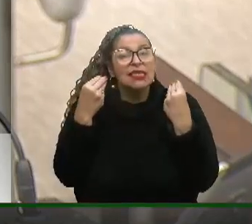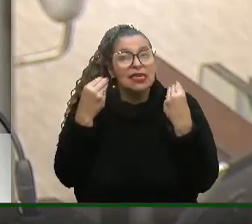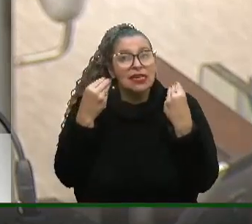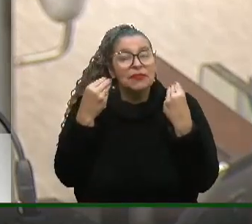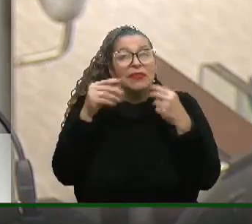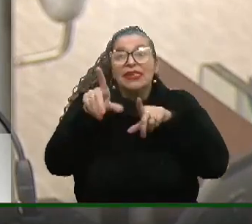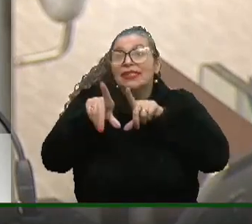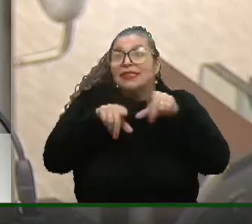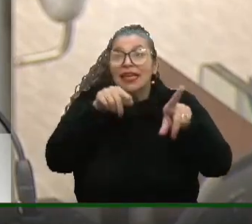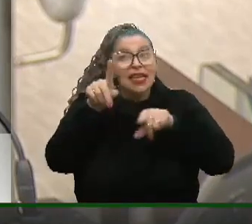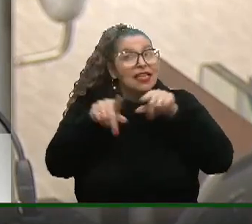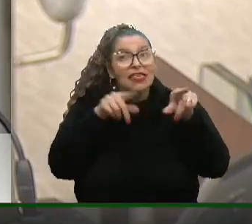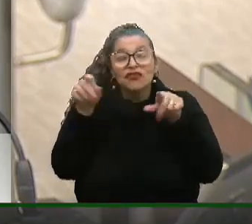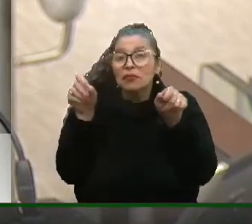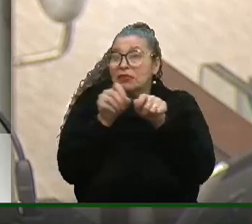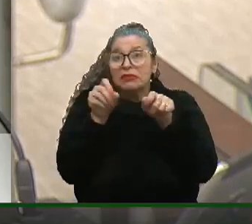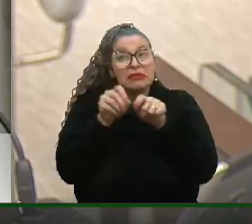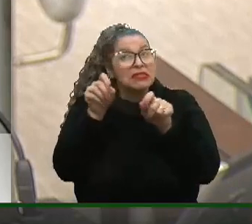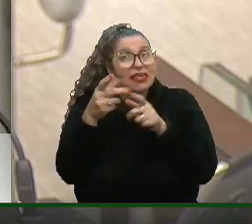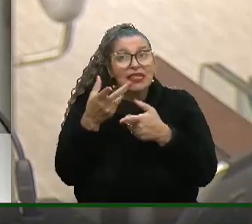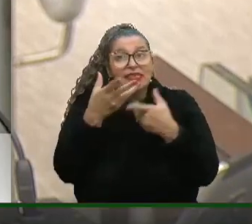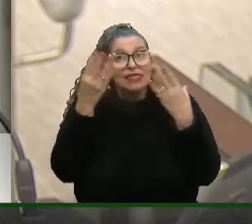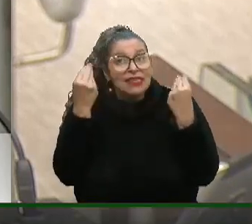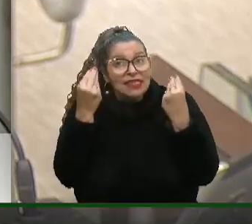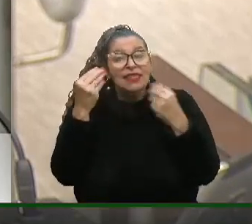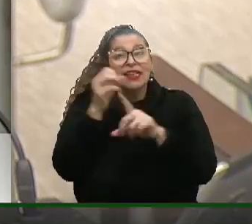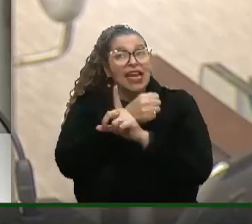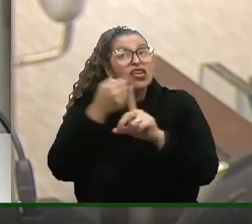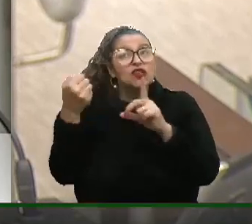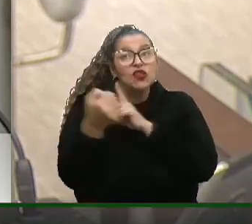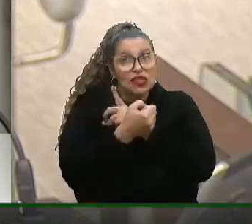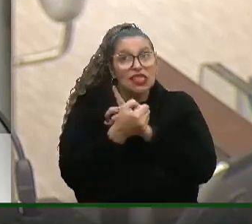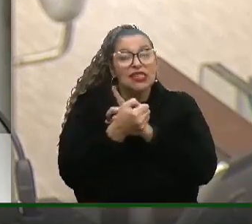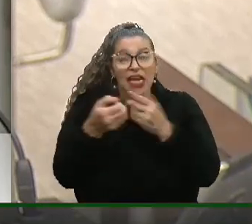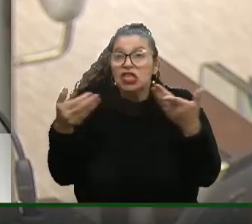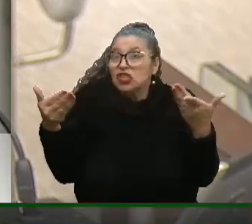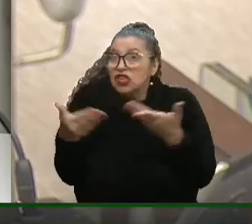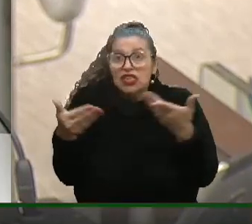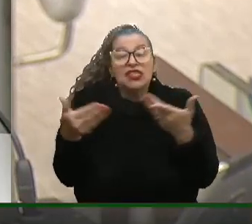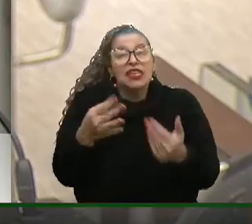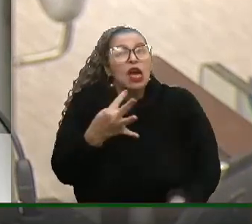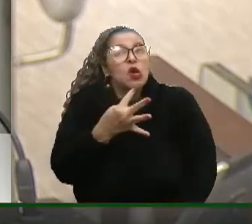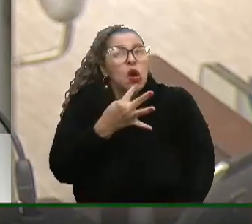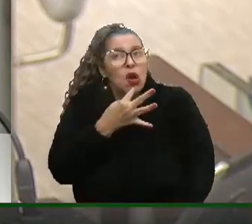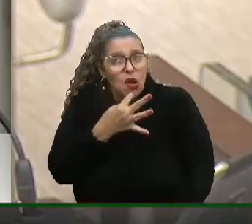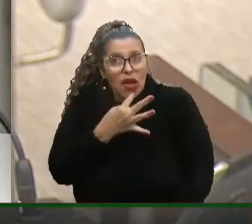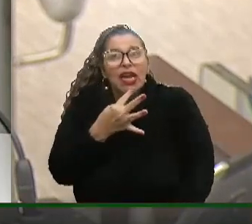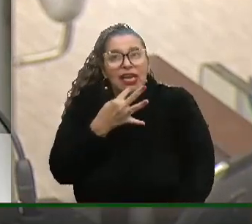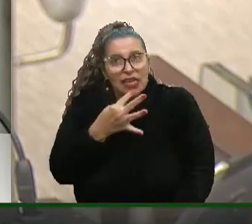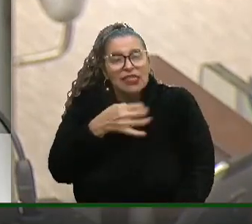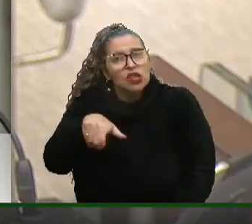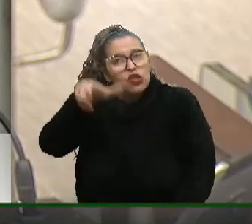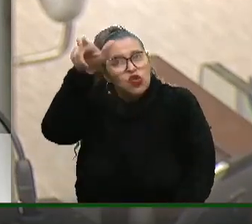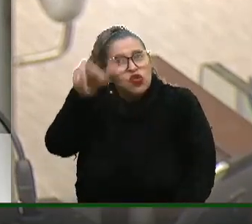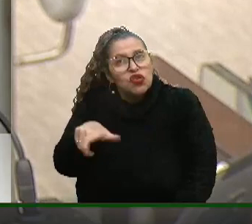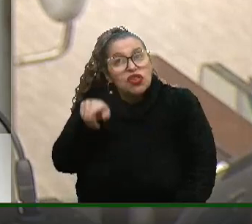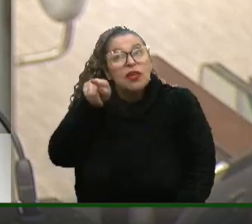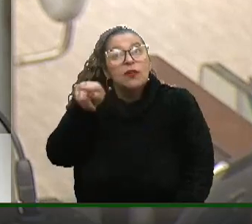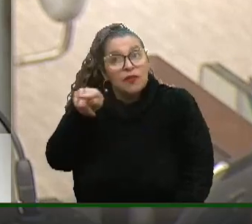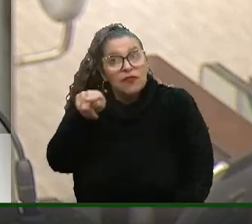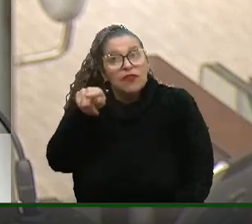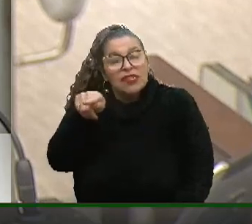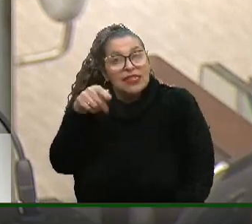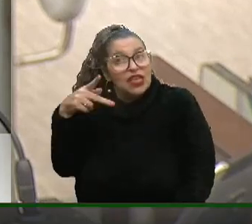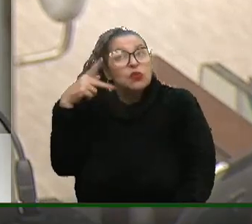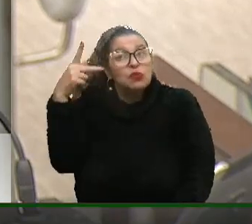seletivamente os fatos é que a sociedade gaúcha está conhecendo a forma com que V. Exª